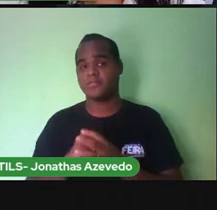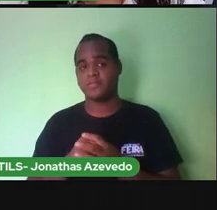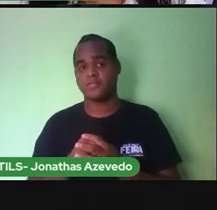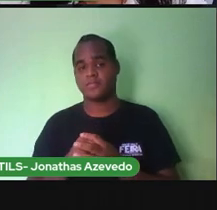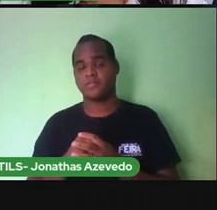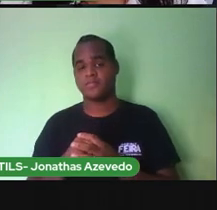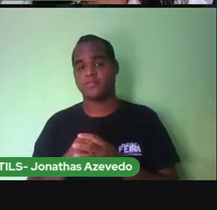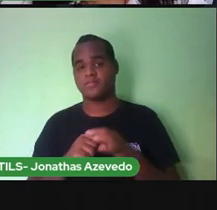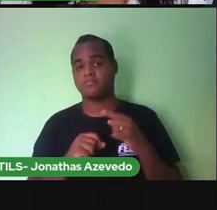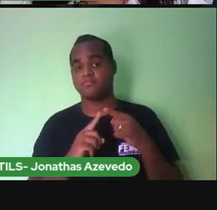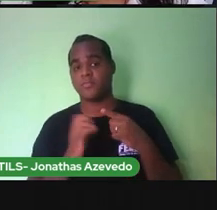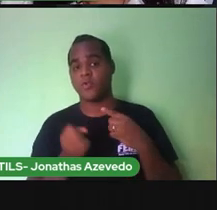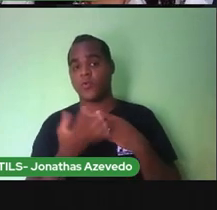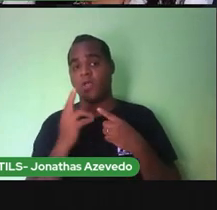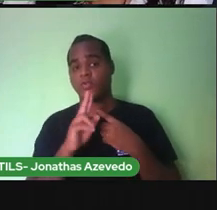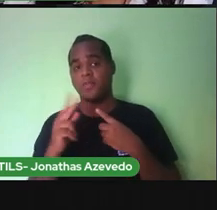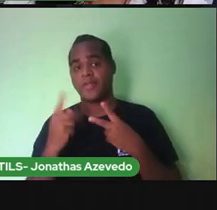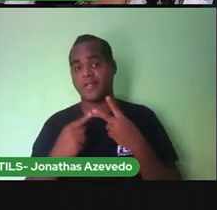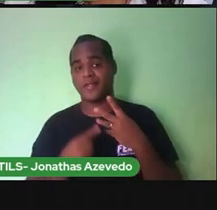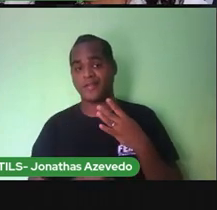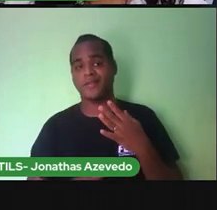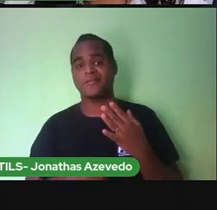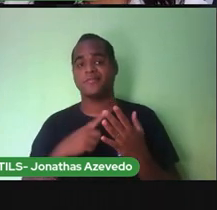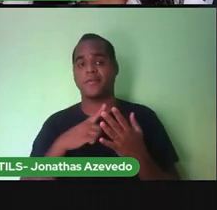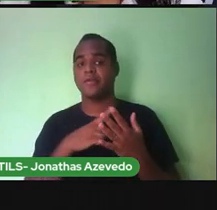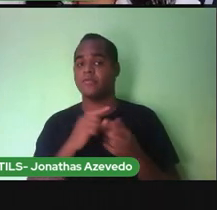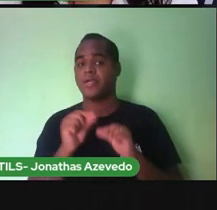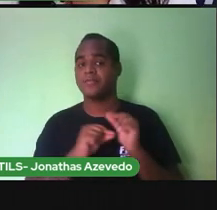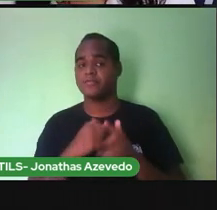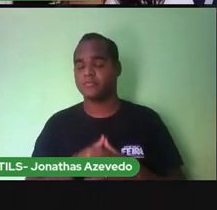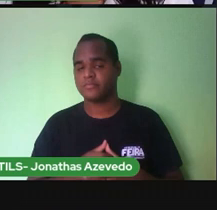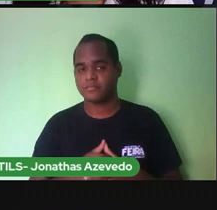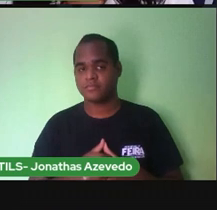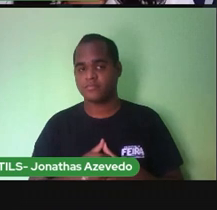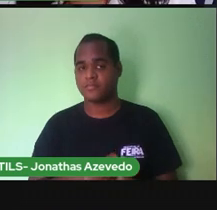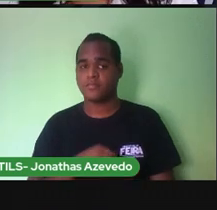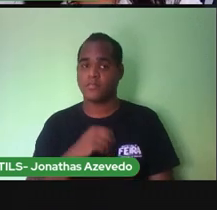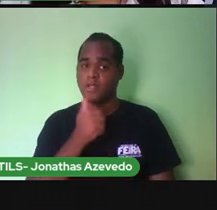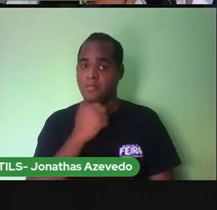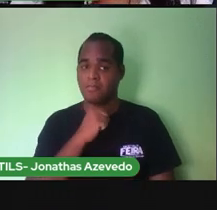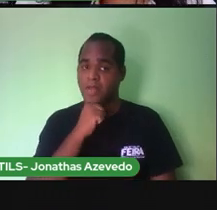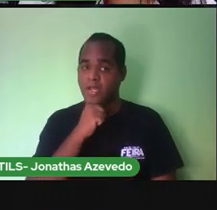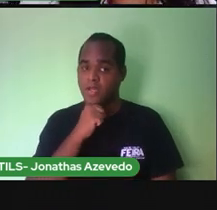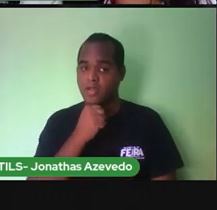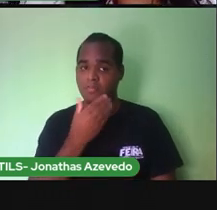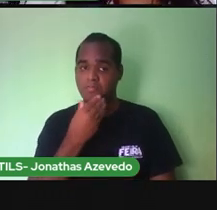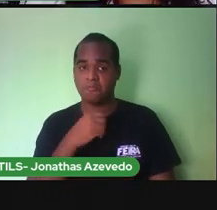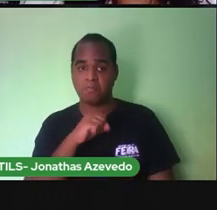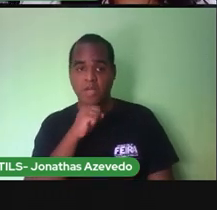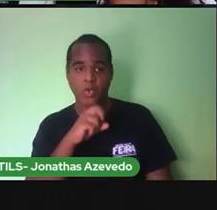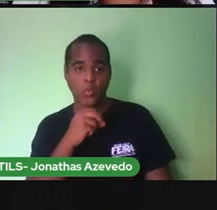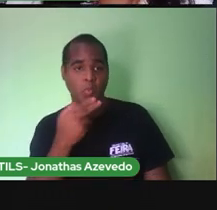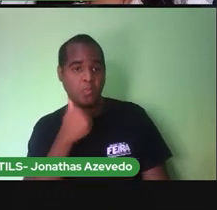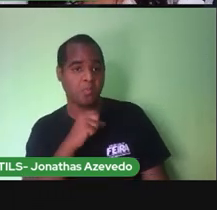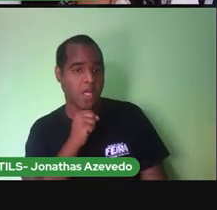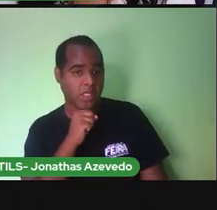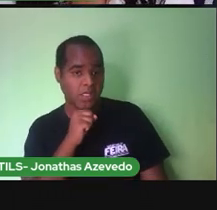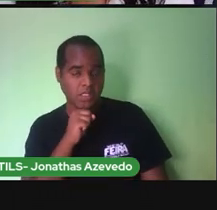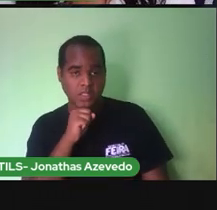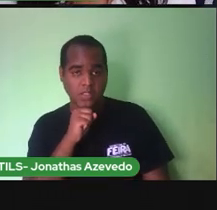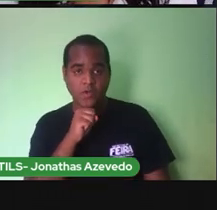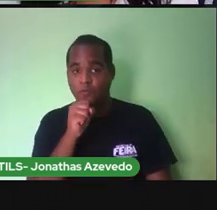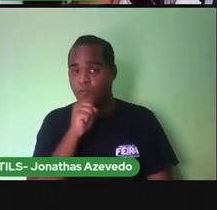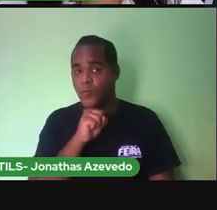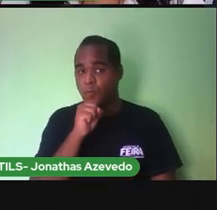Quais são os nomes que aparecem lá na certidão? Da mãe ou do pai da mãe dos